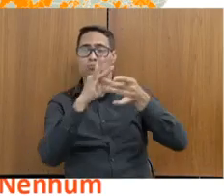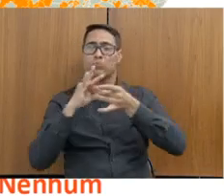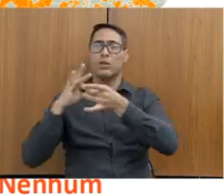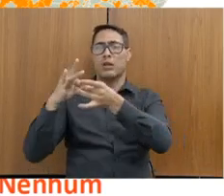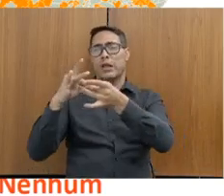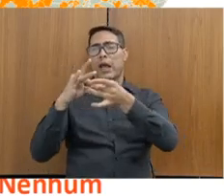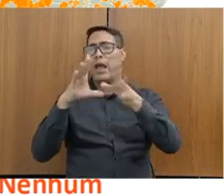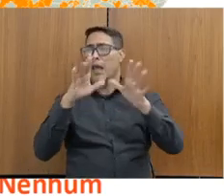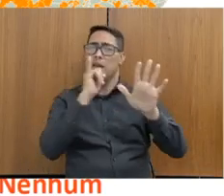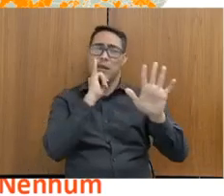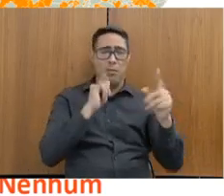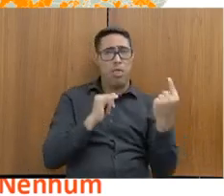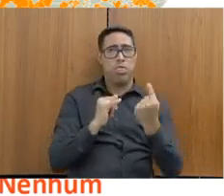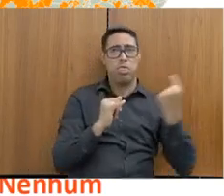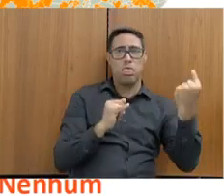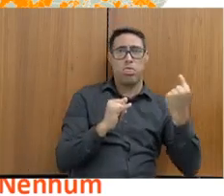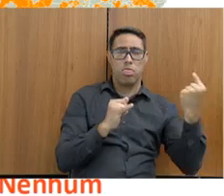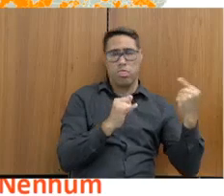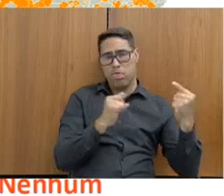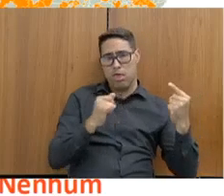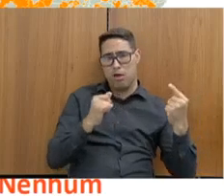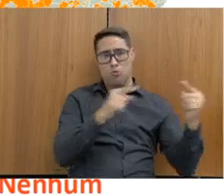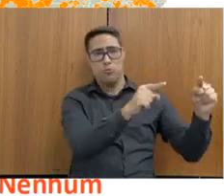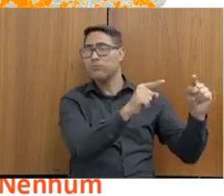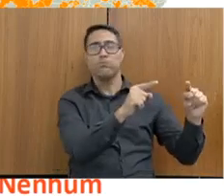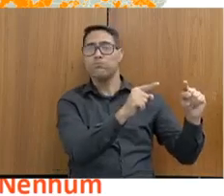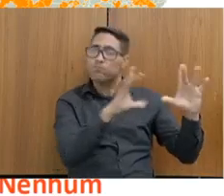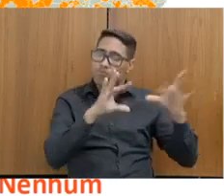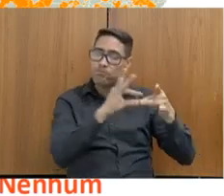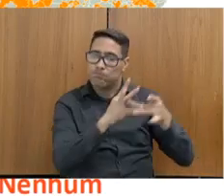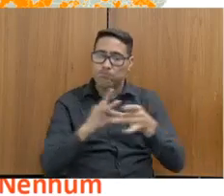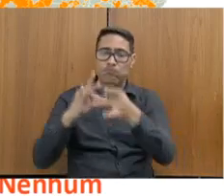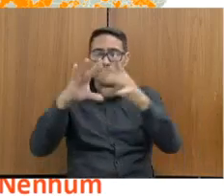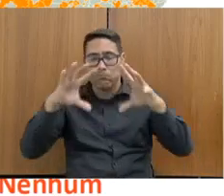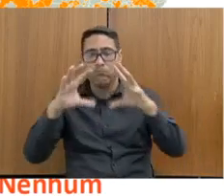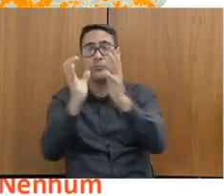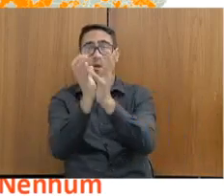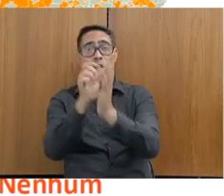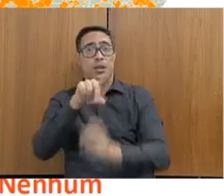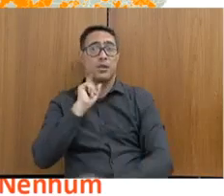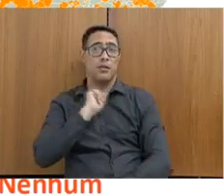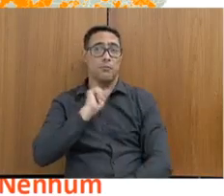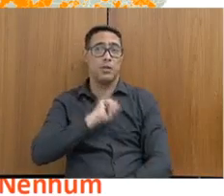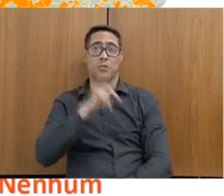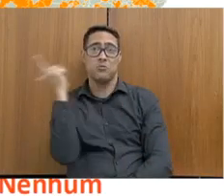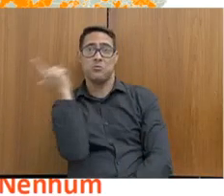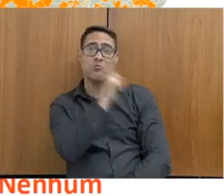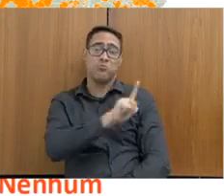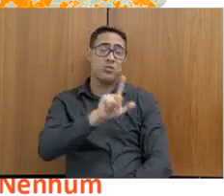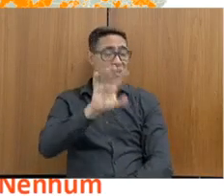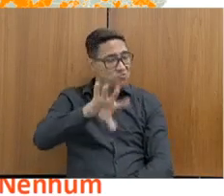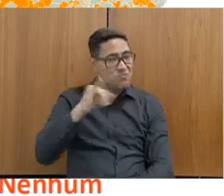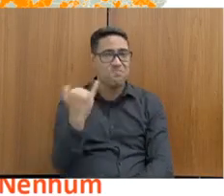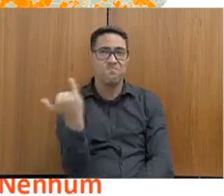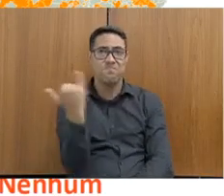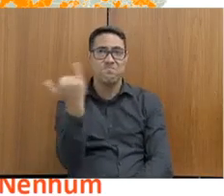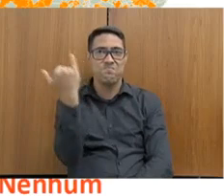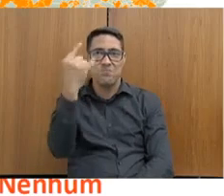é capaz de combater a criminalidade. Então, o Estado de Minas Gerais conseguiu uma coisa que é inédita, e eu tenho